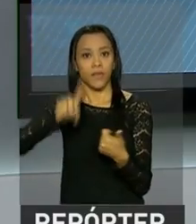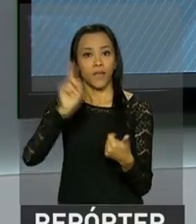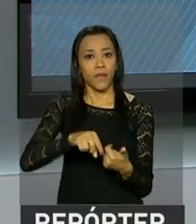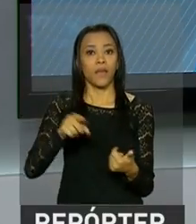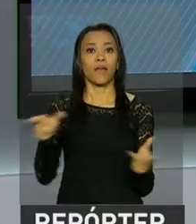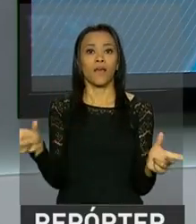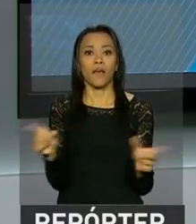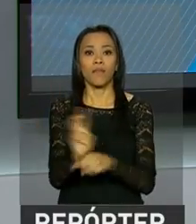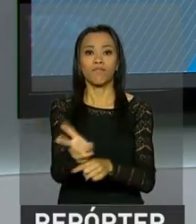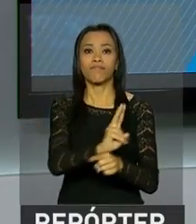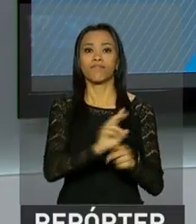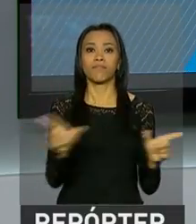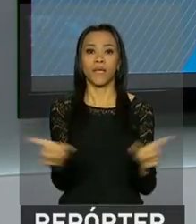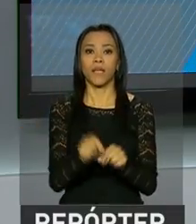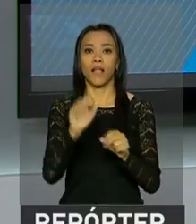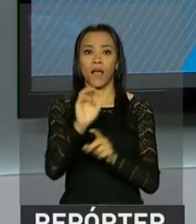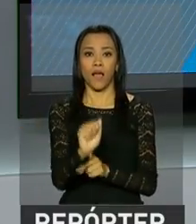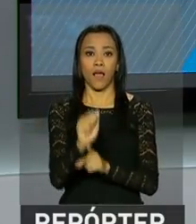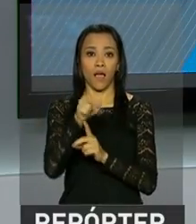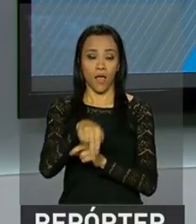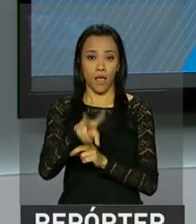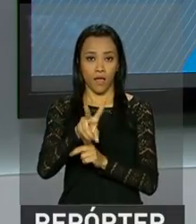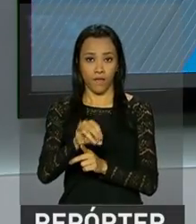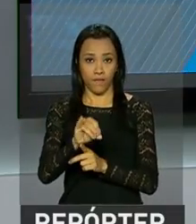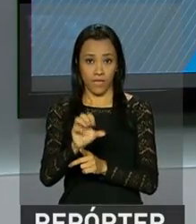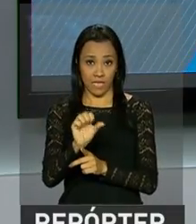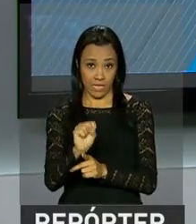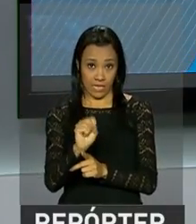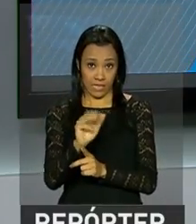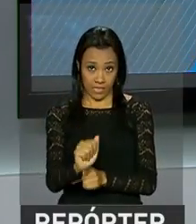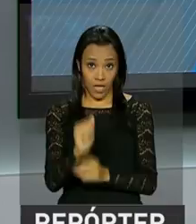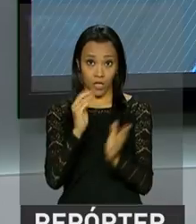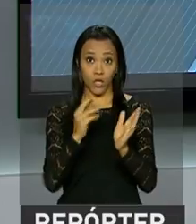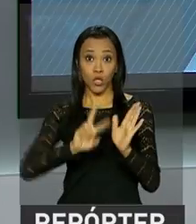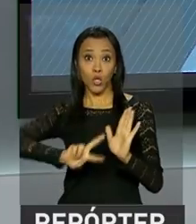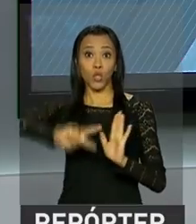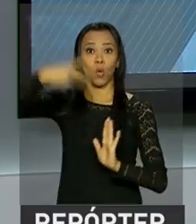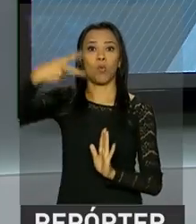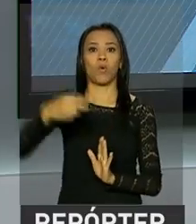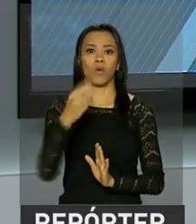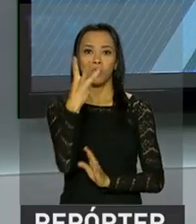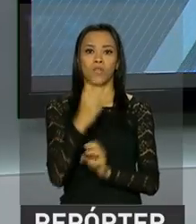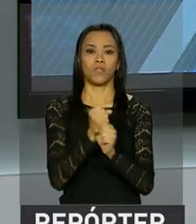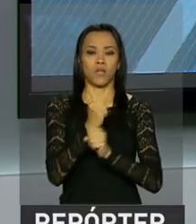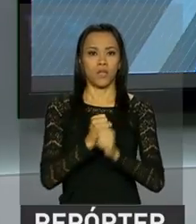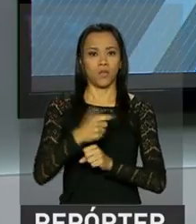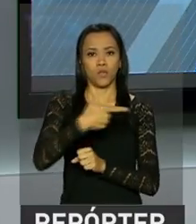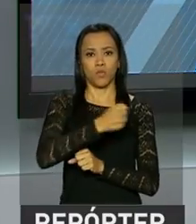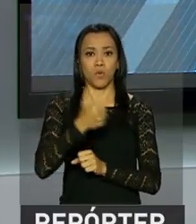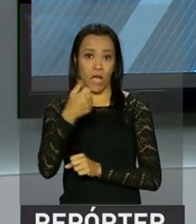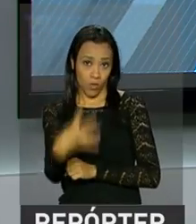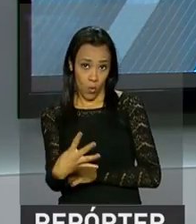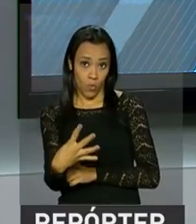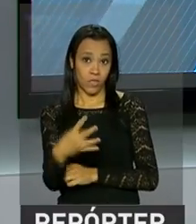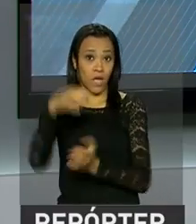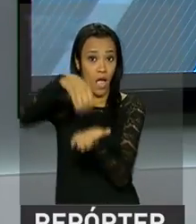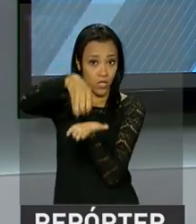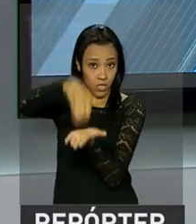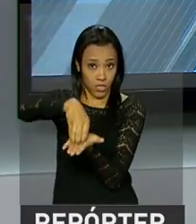Vigilância Sanitária, Anvisa, dobrou nos últimos três anos. Em 2014, a agência concedeu